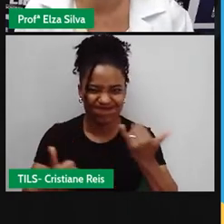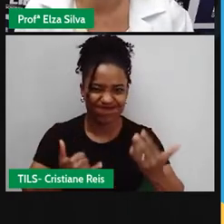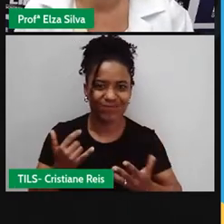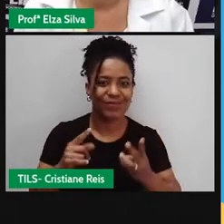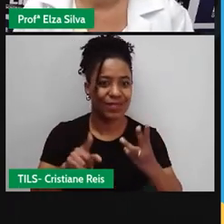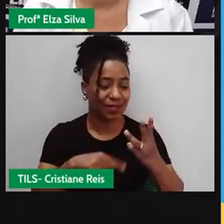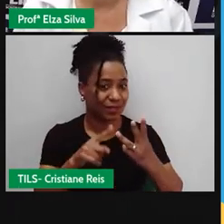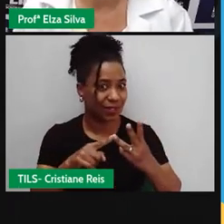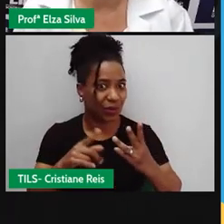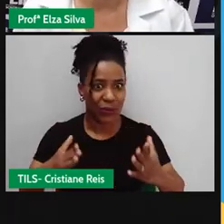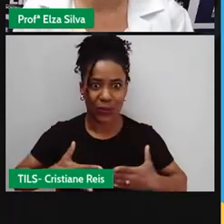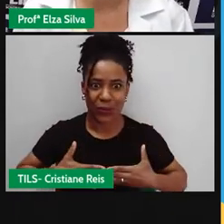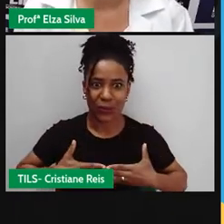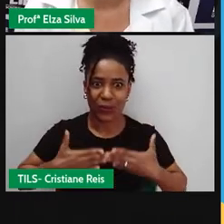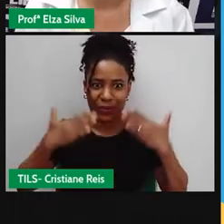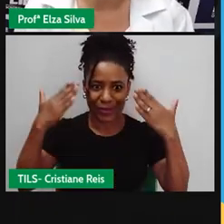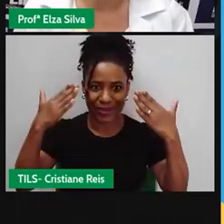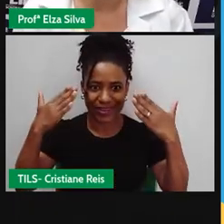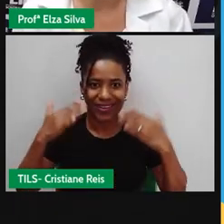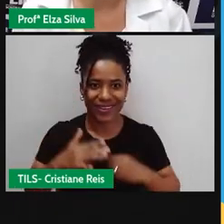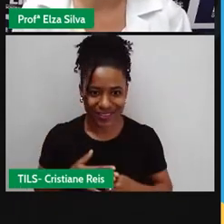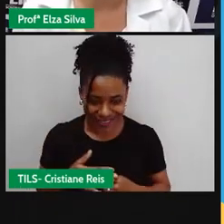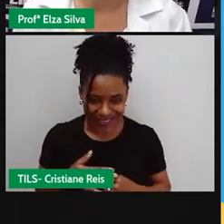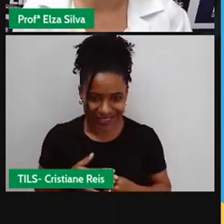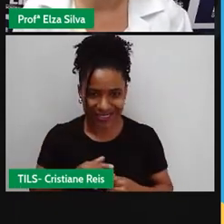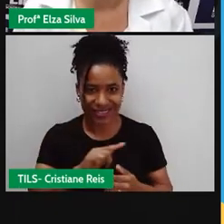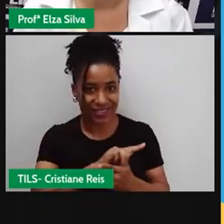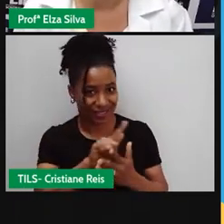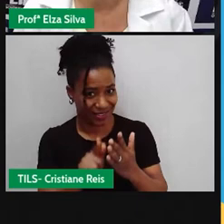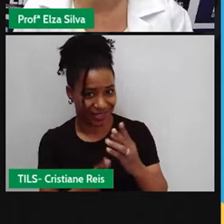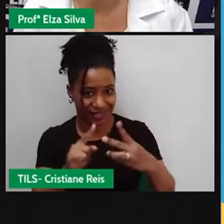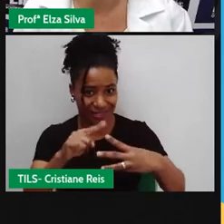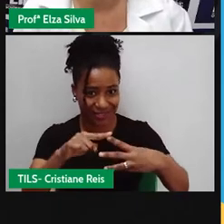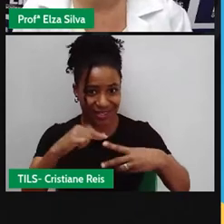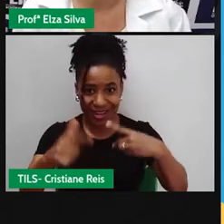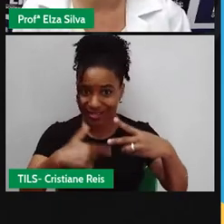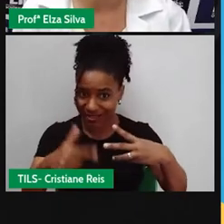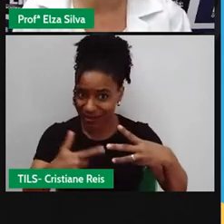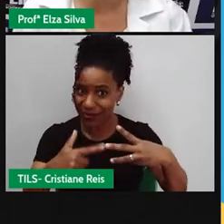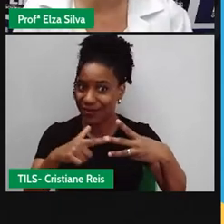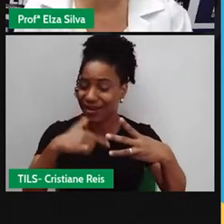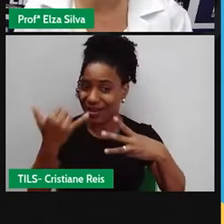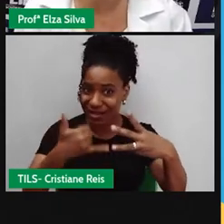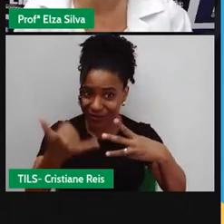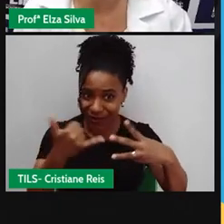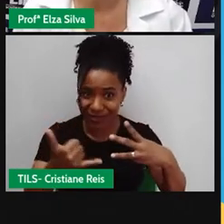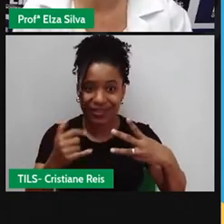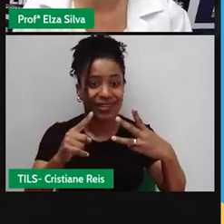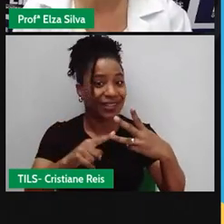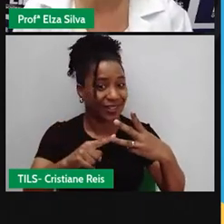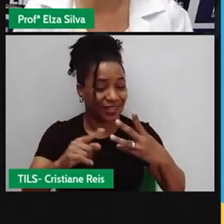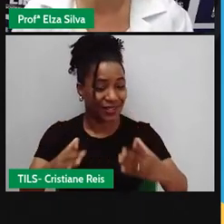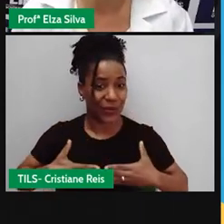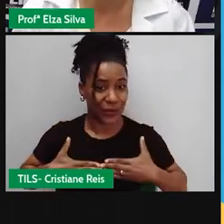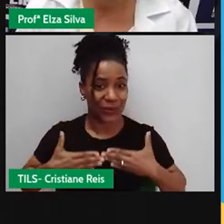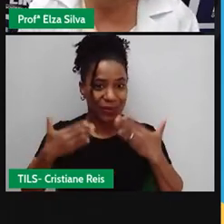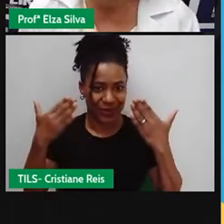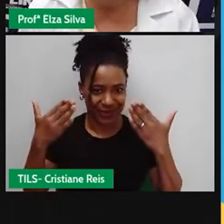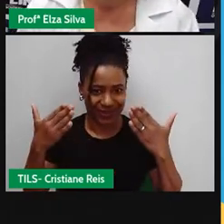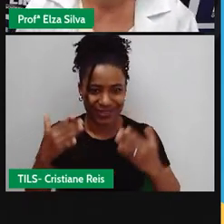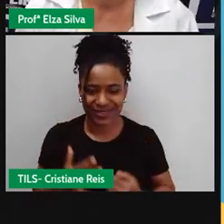Repeat, Action, ação, adventure, aventura, thriller, suspense